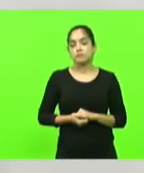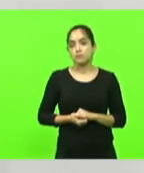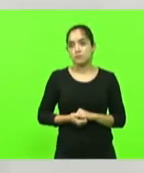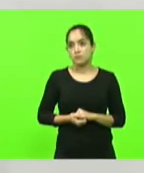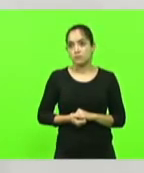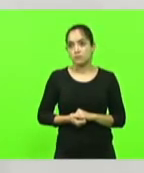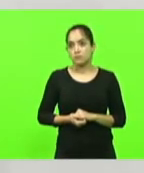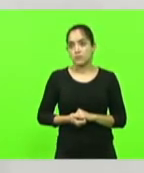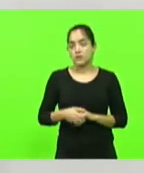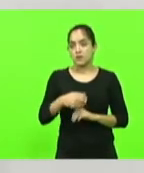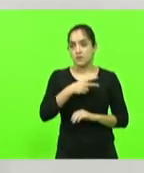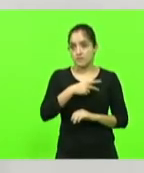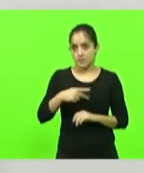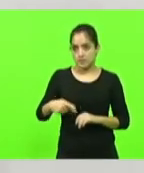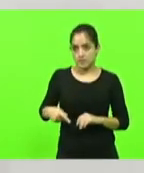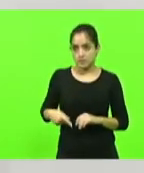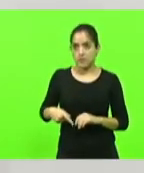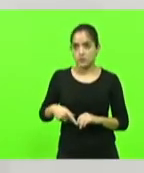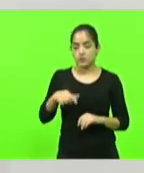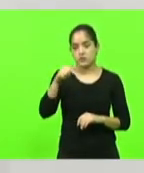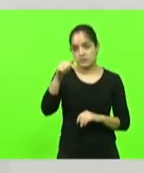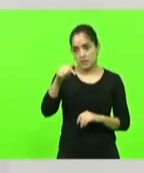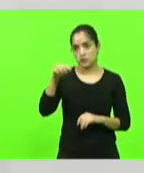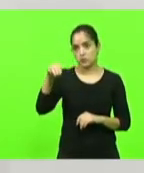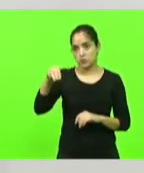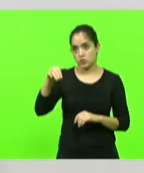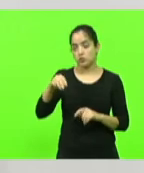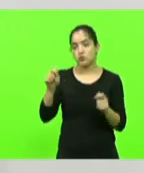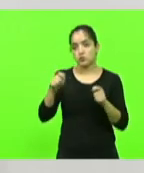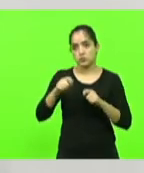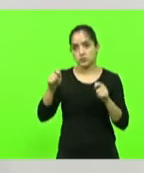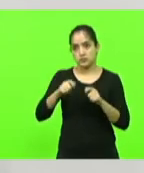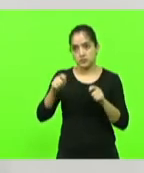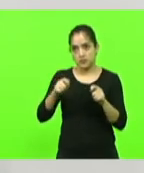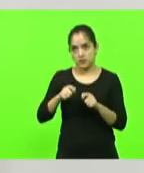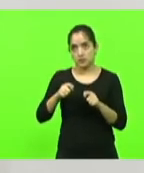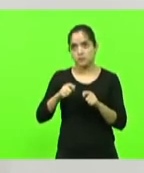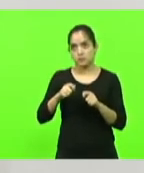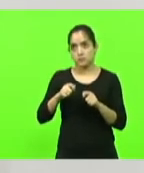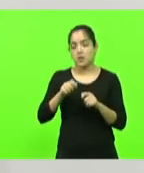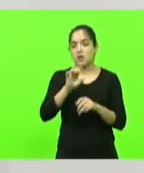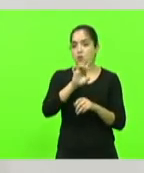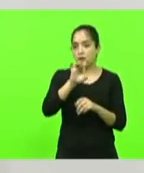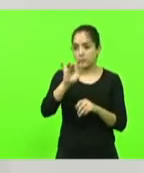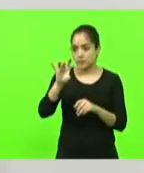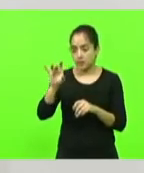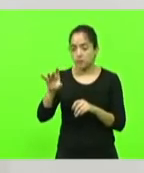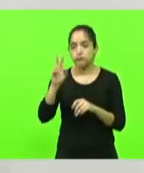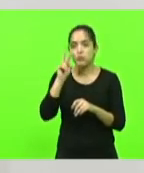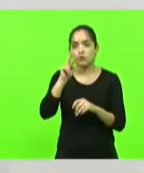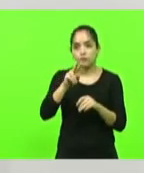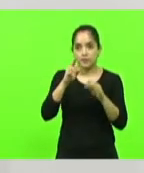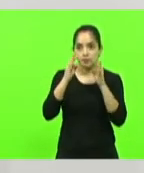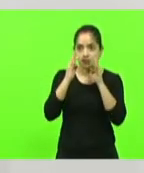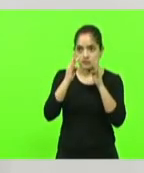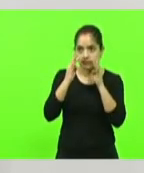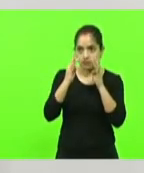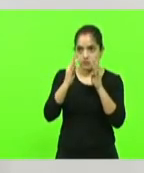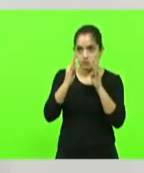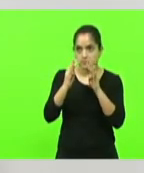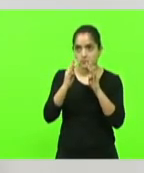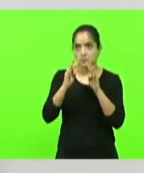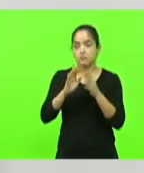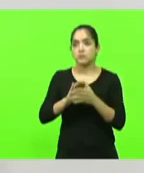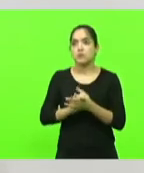presidente 7 minutos é o suficiente escutei diligentemente cada um embora pouco acompanhado aqui dentro do